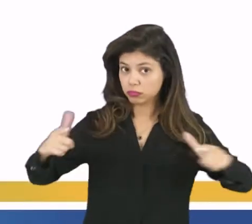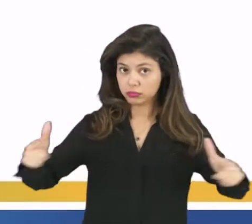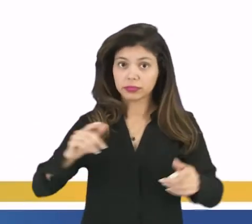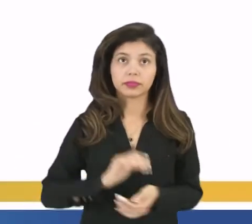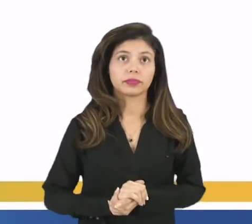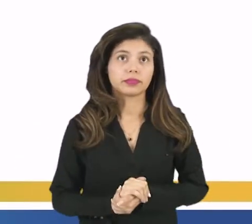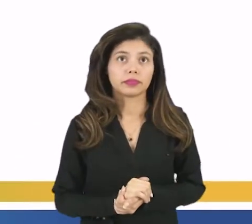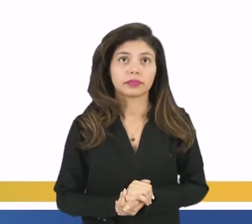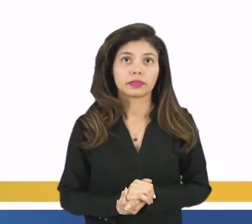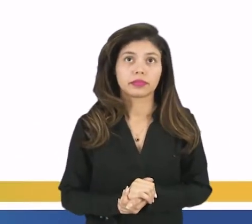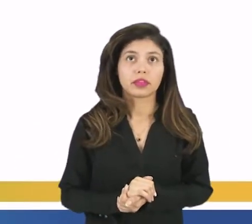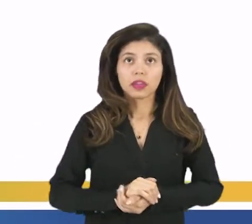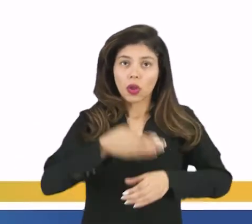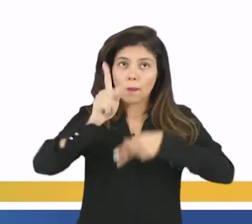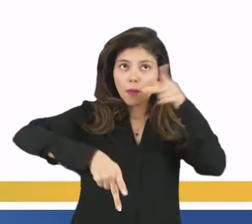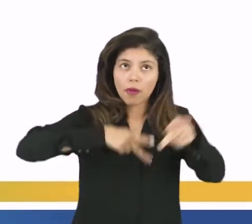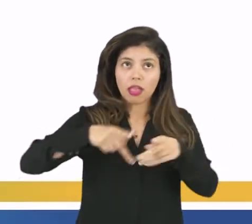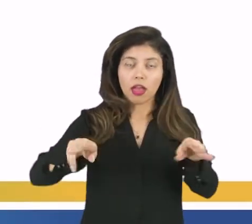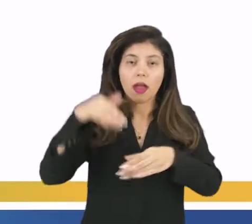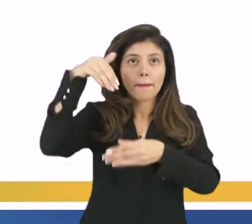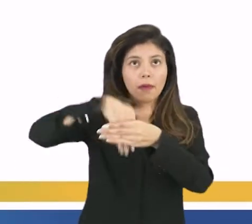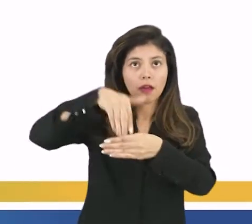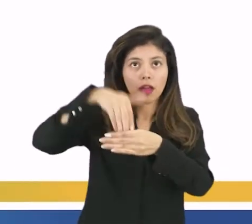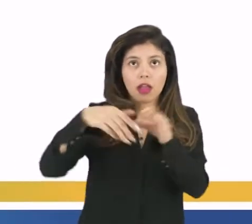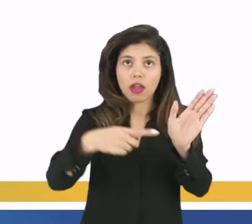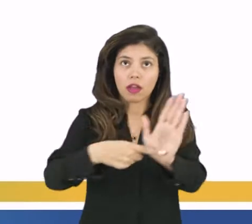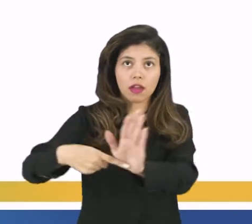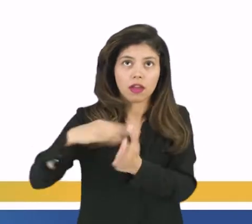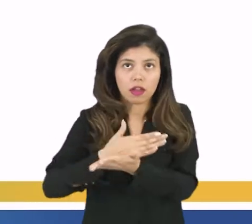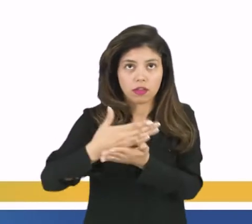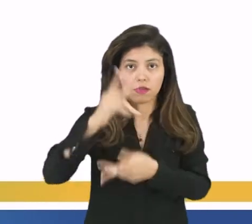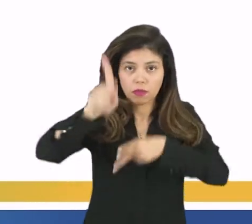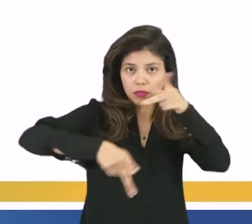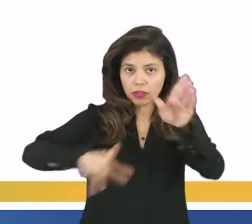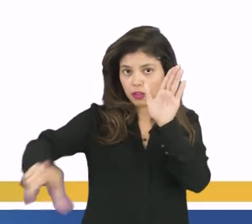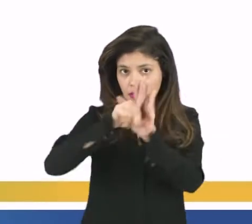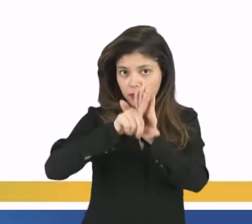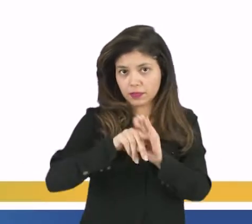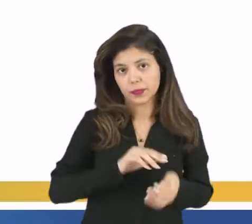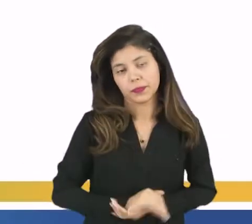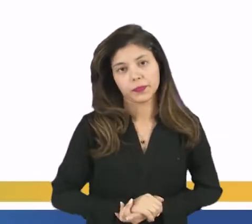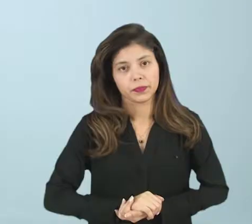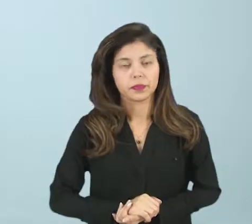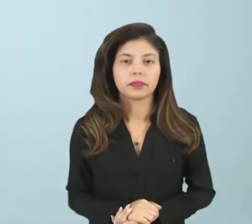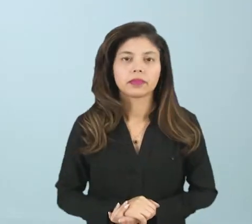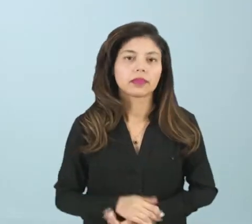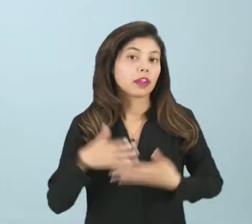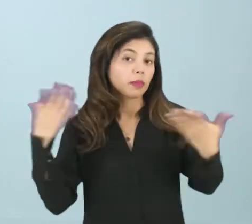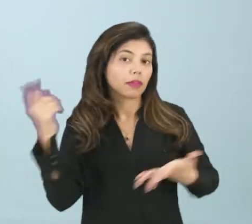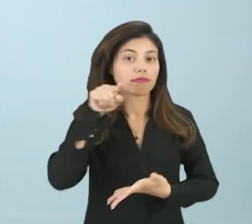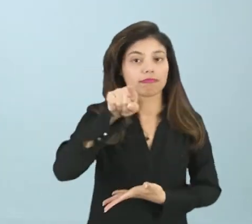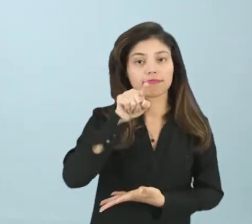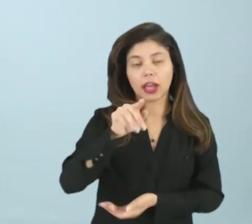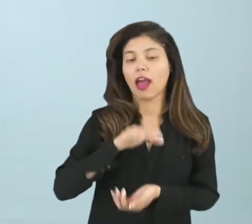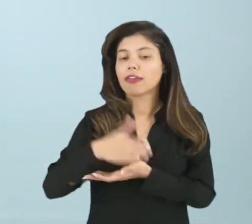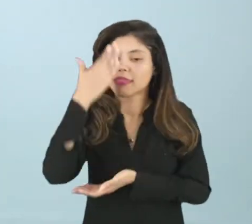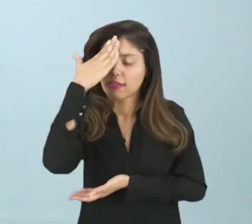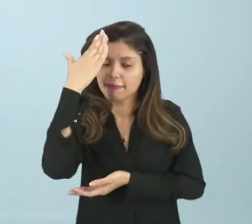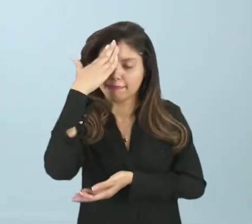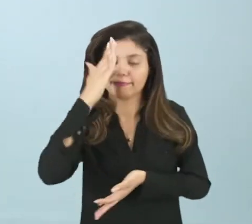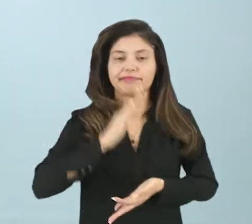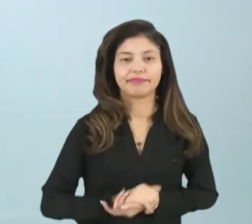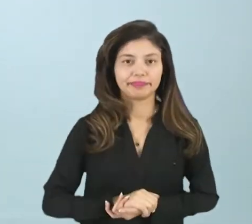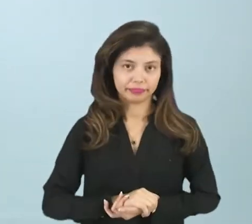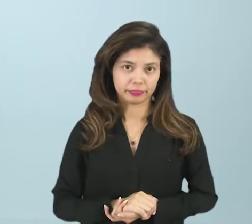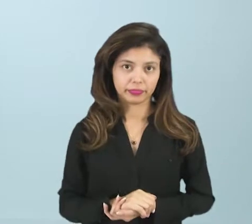poder popular, plebiscito, referendo e a iniciativa popular de leis. Para você poder compreender